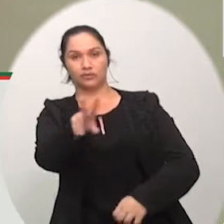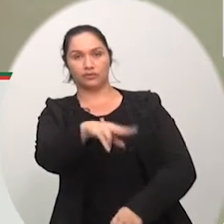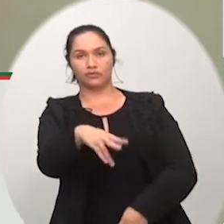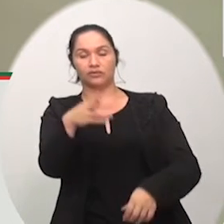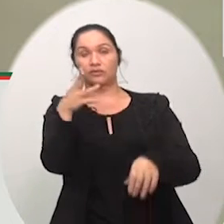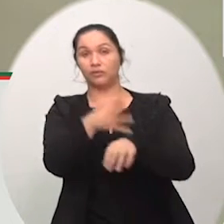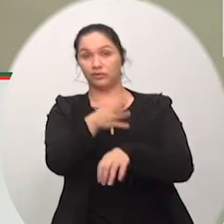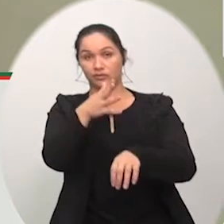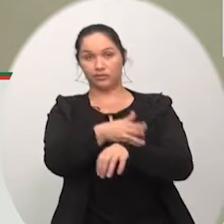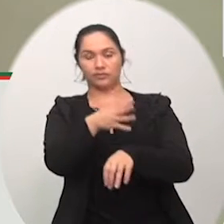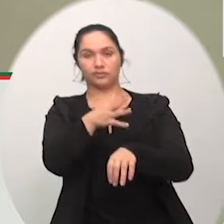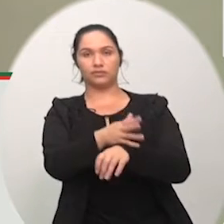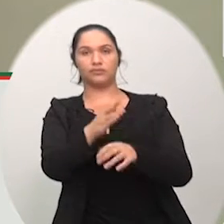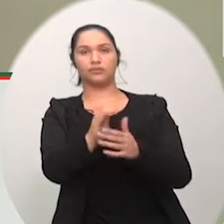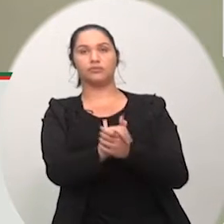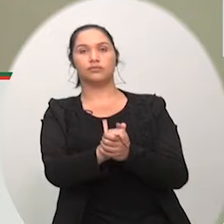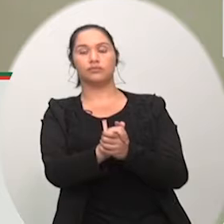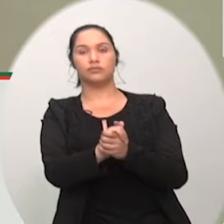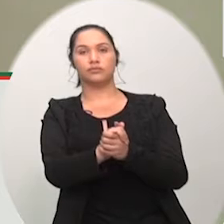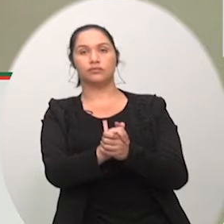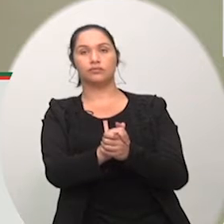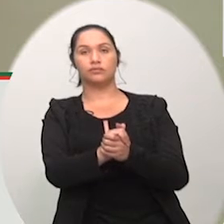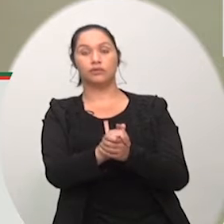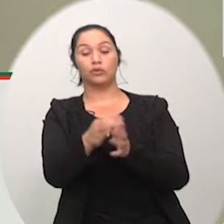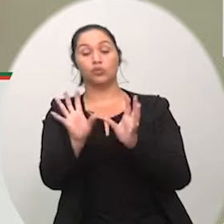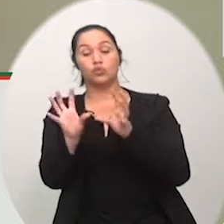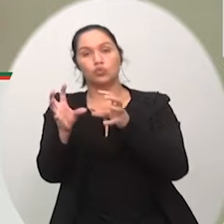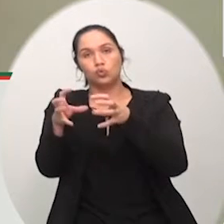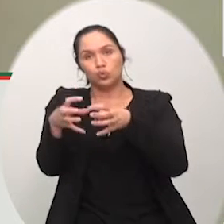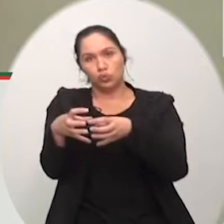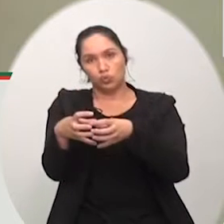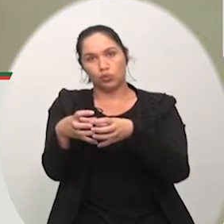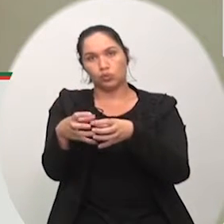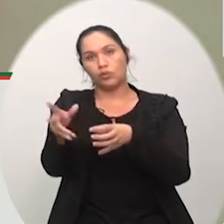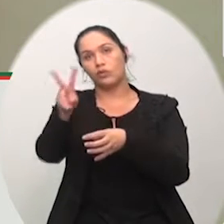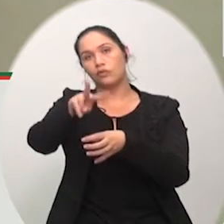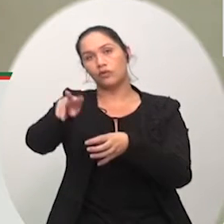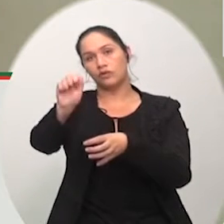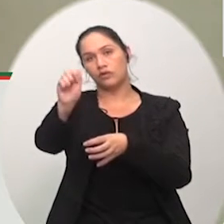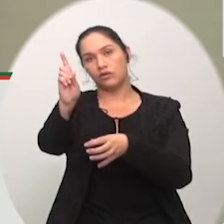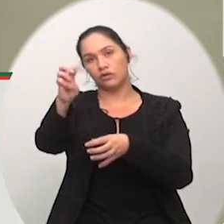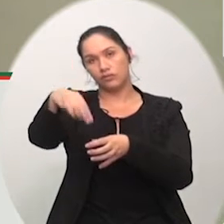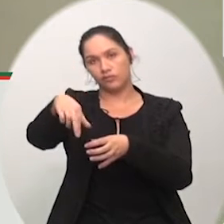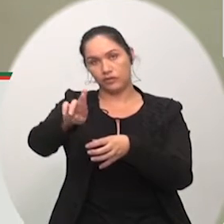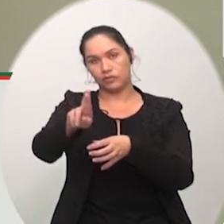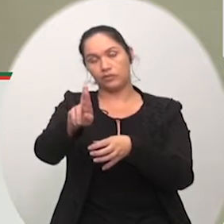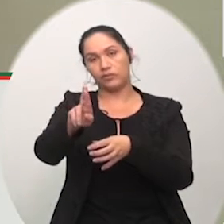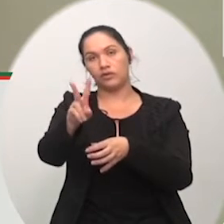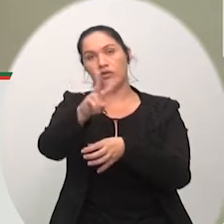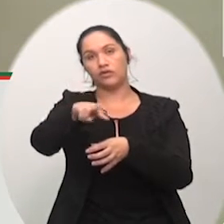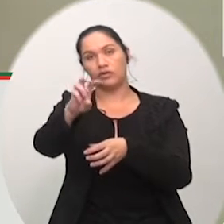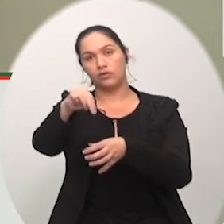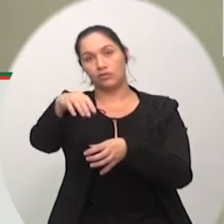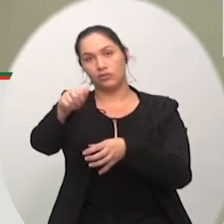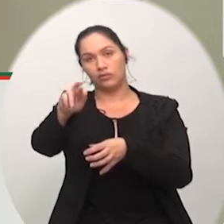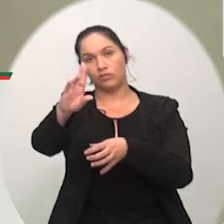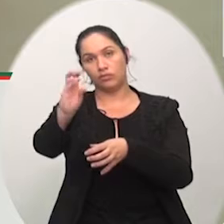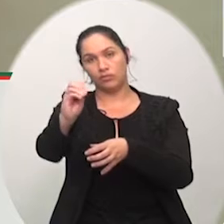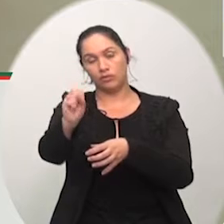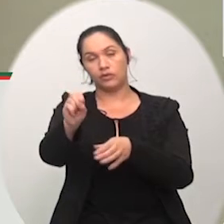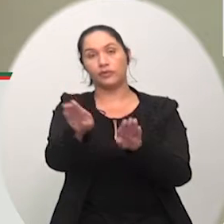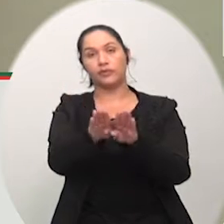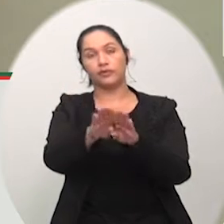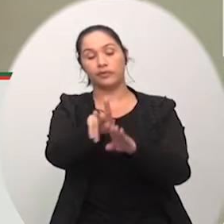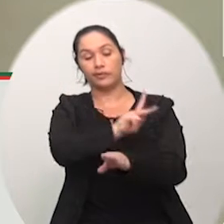participarão dessa comissão comissão a vereadora Demir vereador Marcos Meler também o nosso presidente